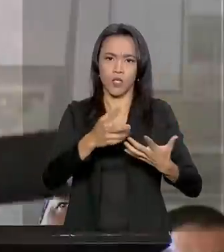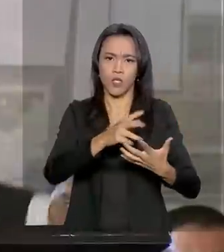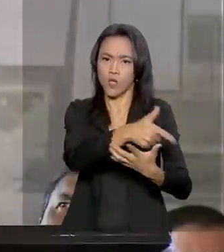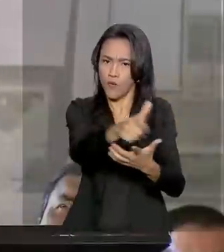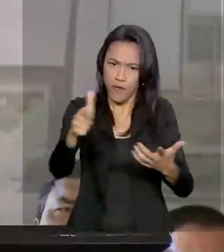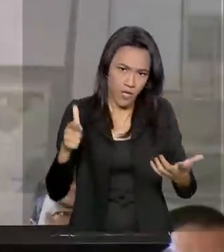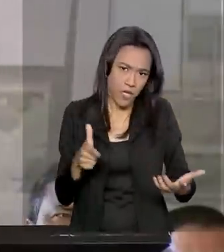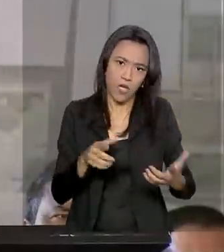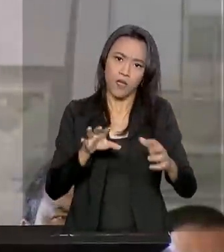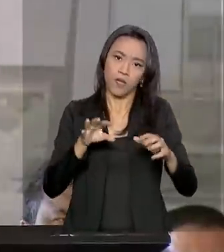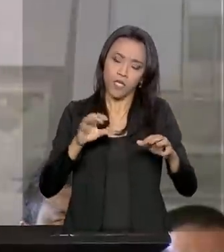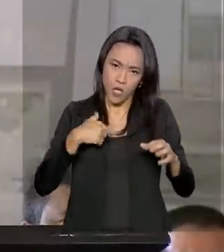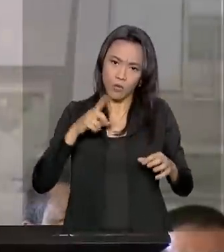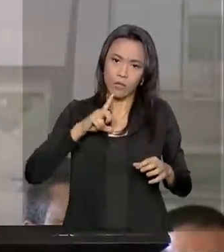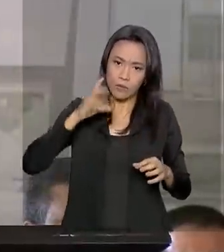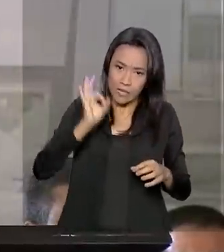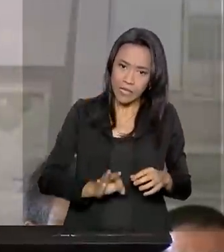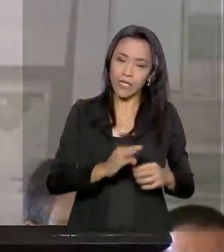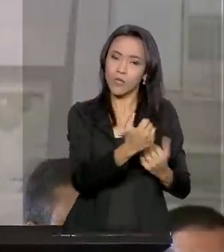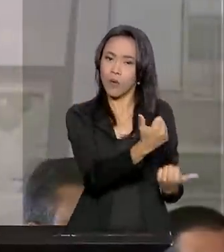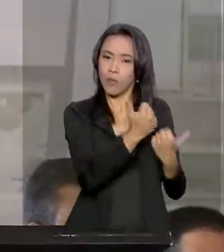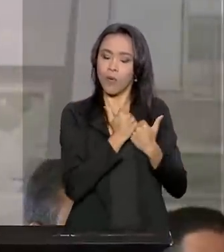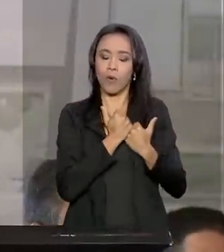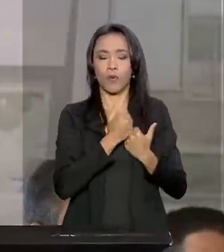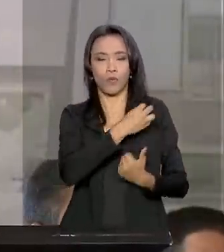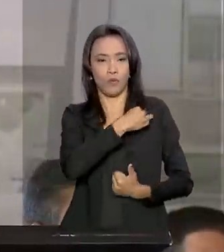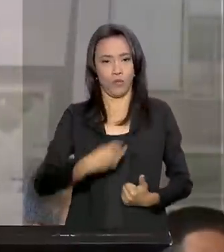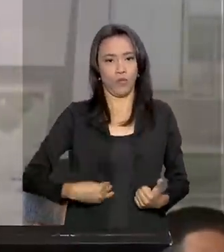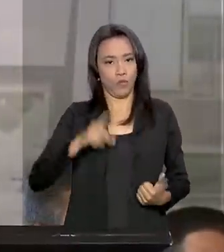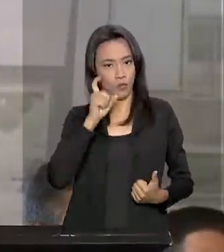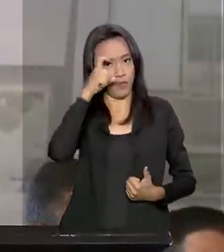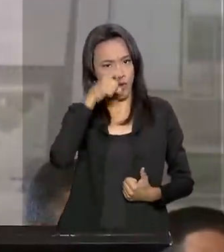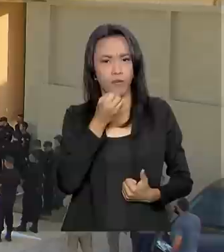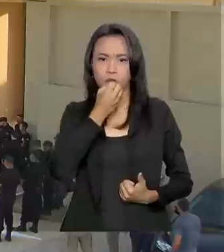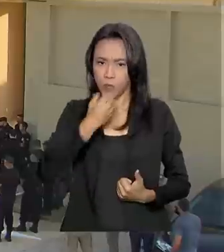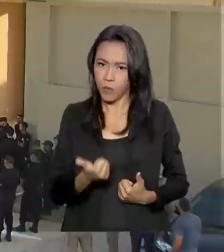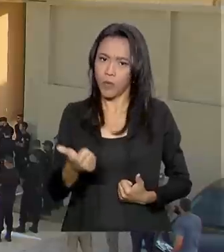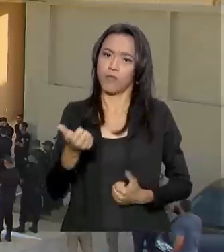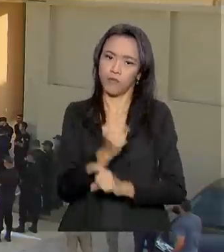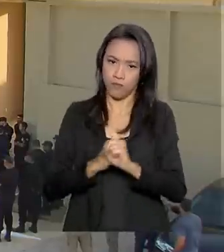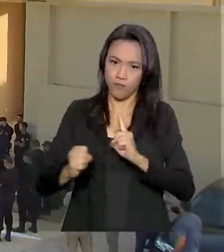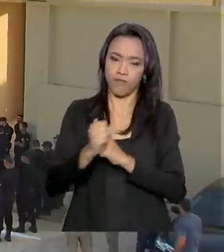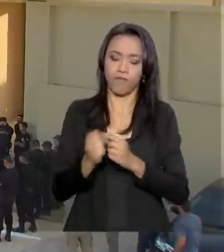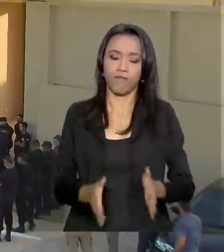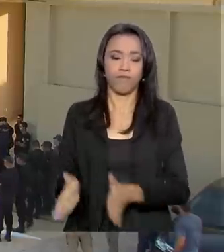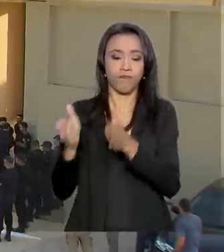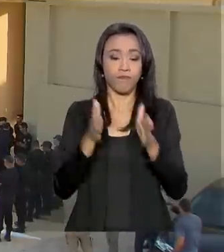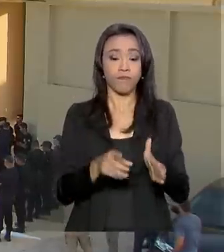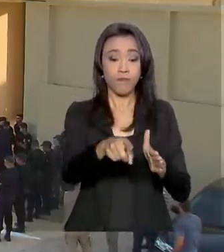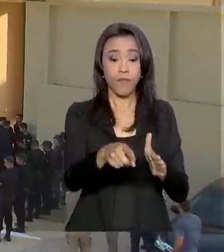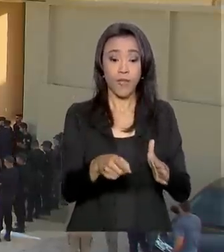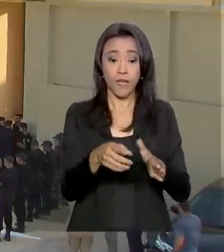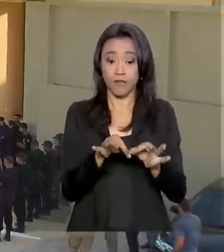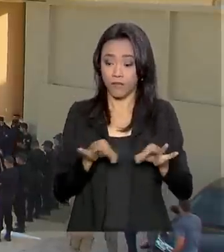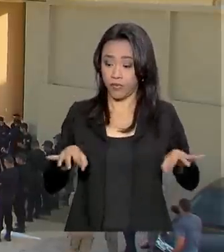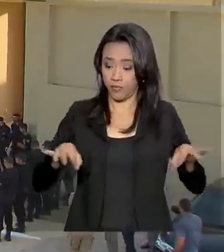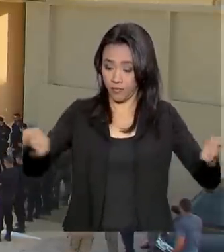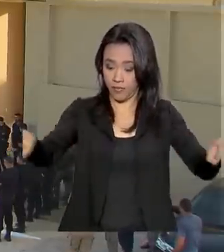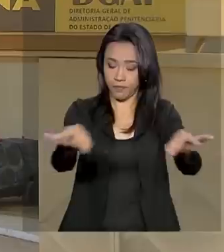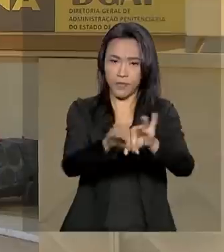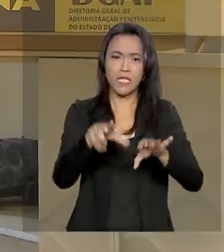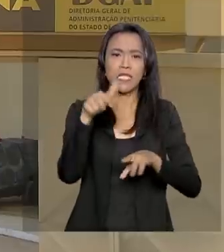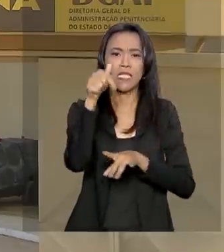que com o trabalho do ministro Moro, muito menos na sociedade brasileira. O presídio tem uma área de quase 7 mil metros